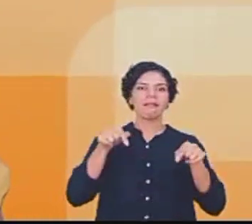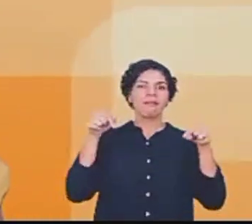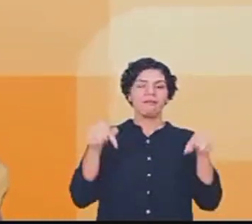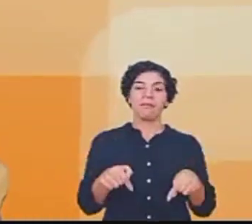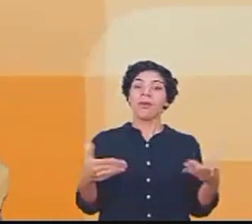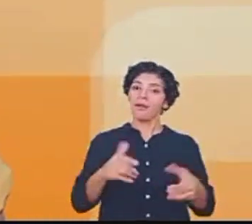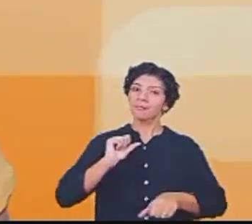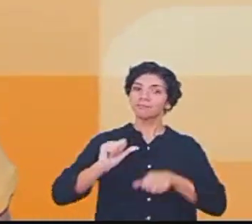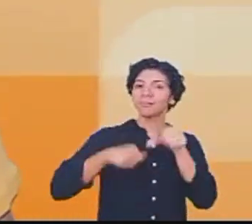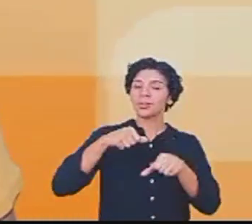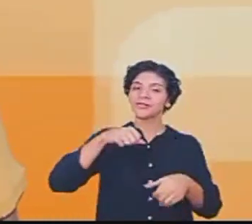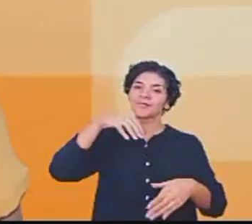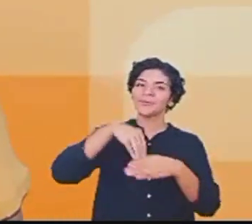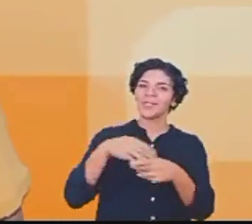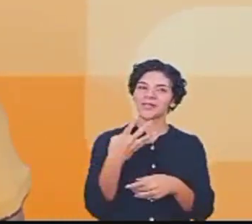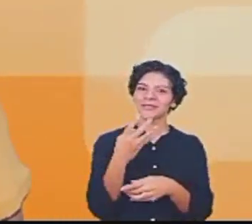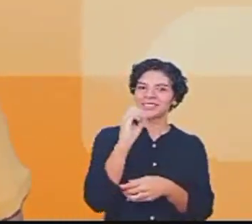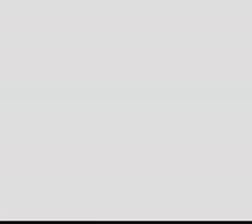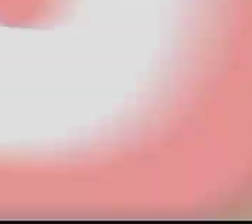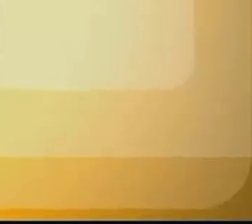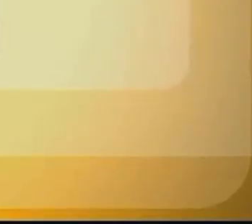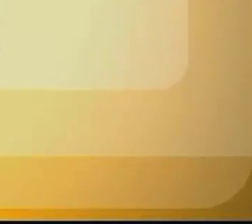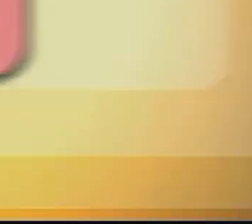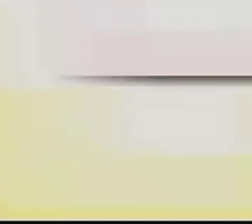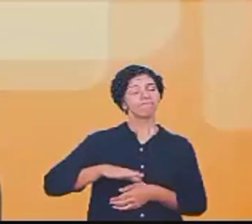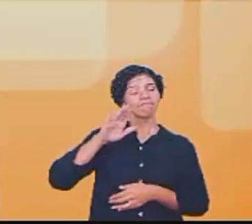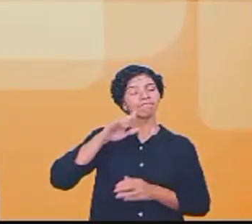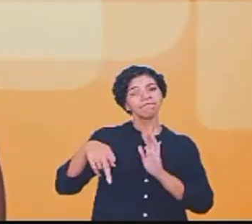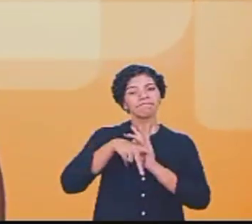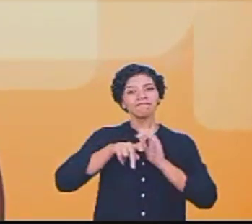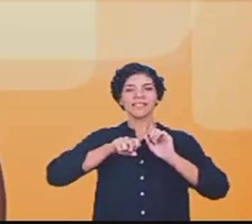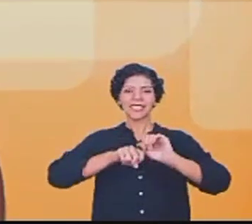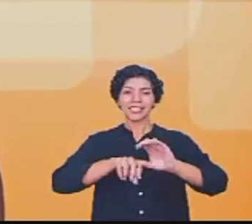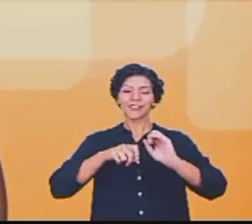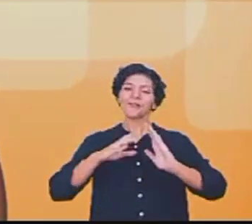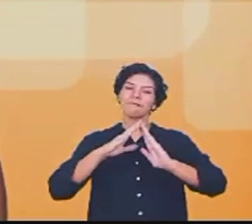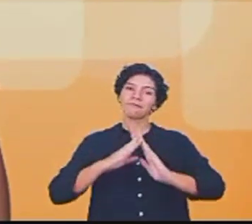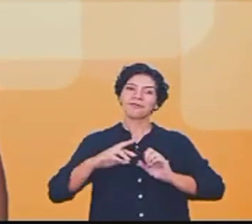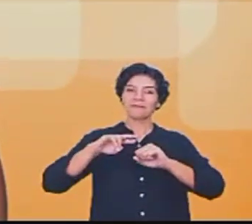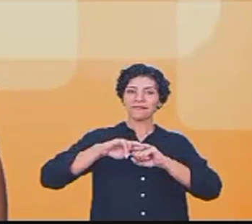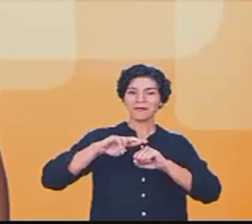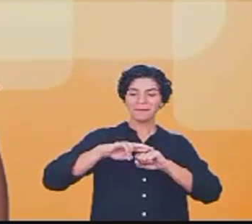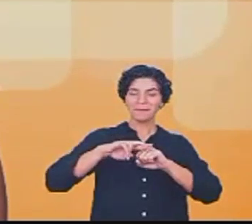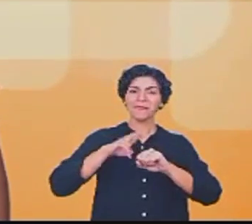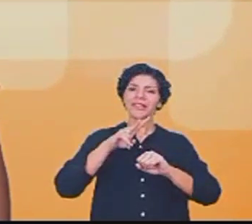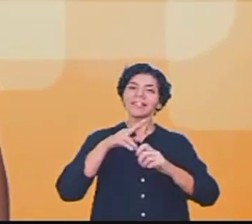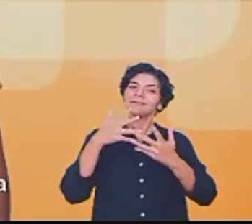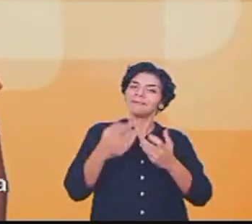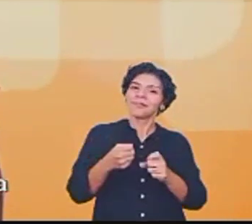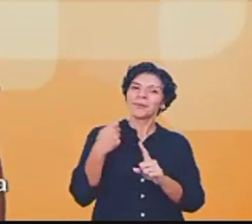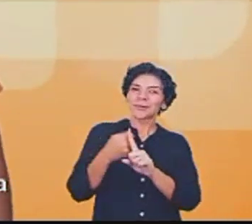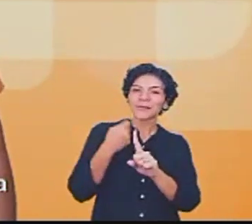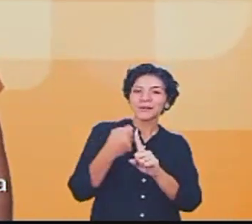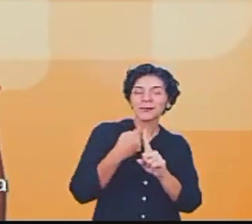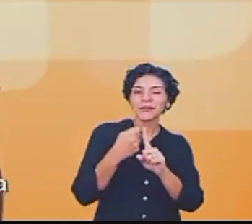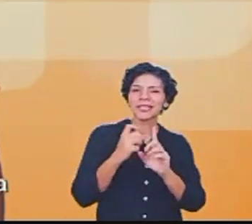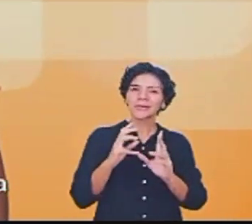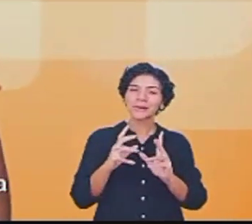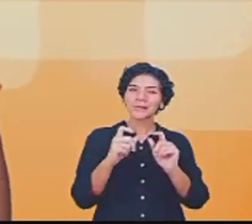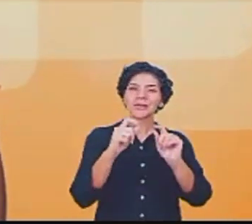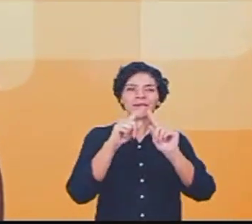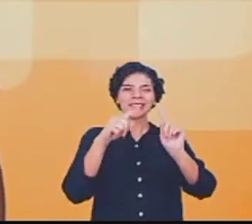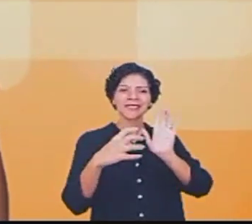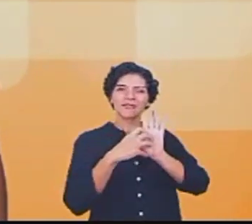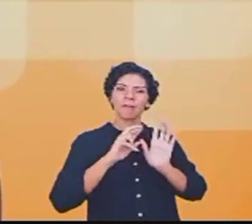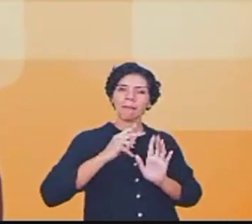acabar. Agora é hora de mudar. Vote 40. Sou a Flávia da Educação, moradora de Belfor Rocha. Vamos lutar pelo plano de